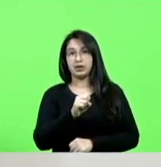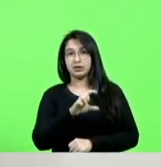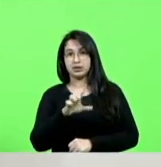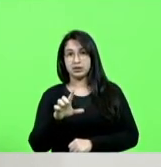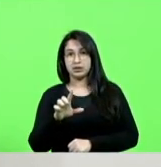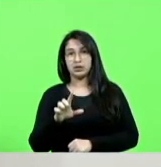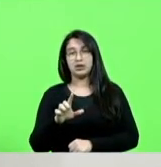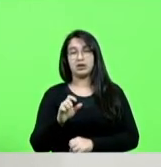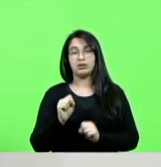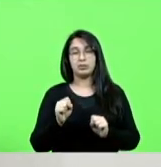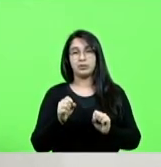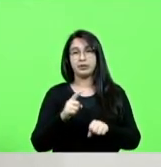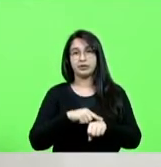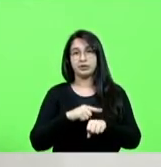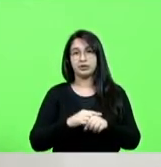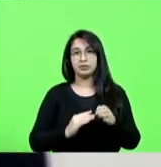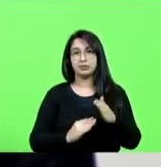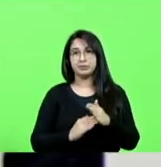presidente obrigado